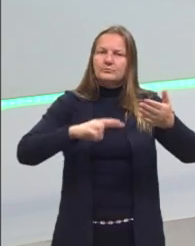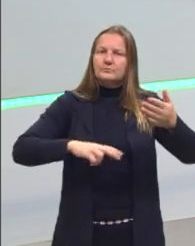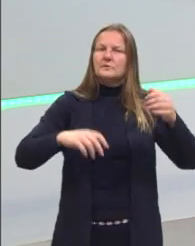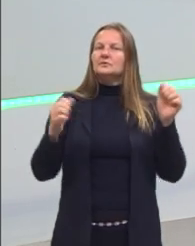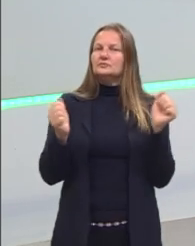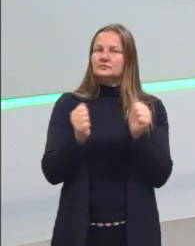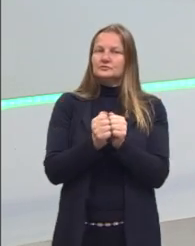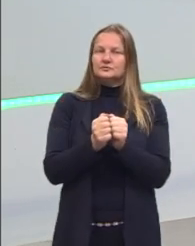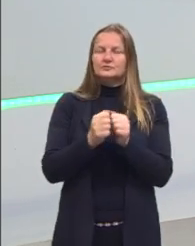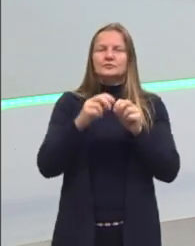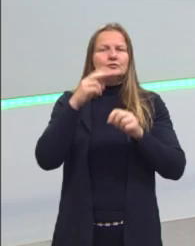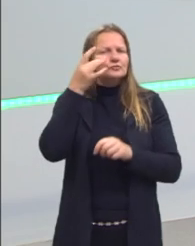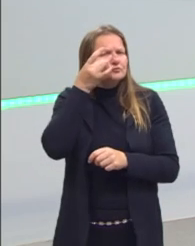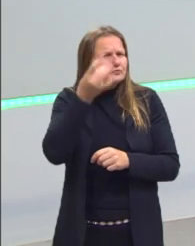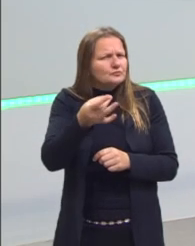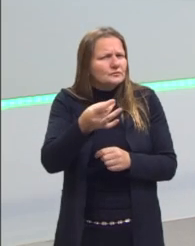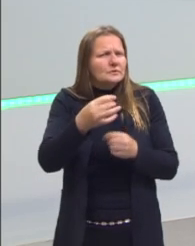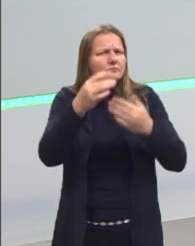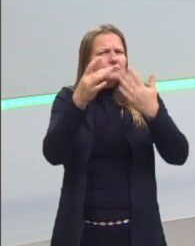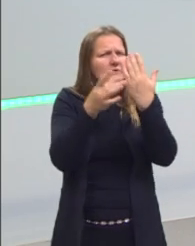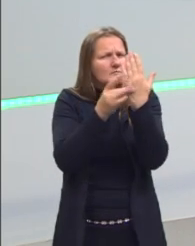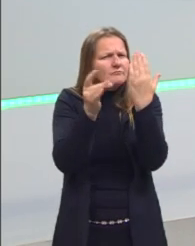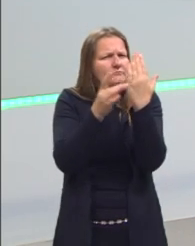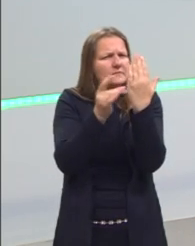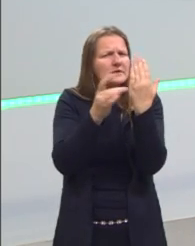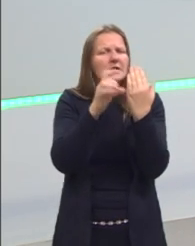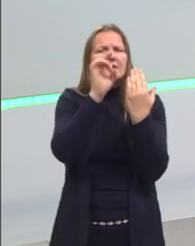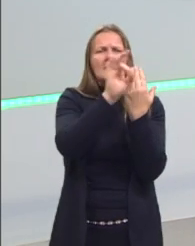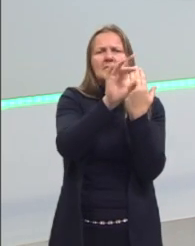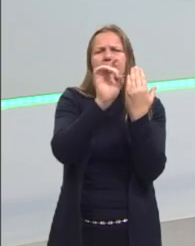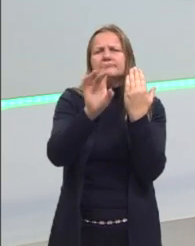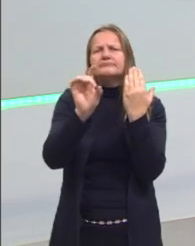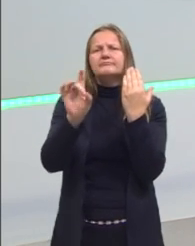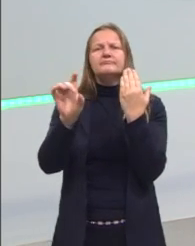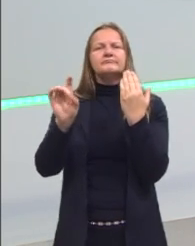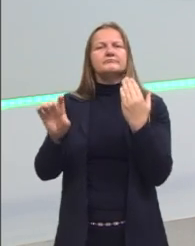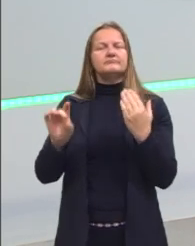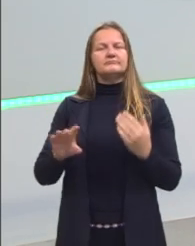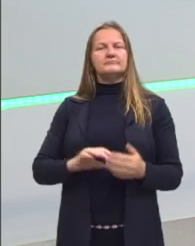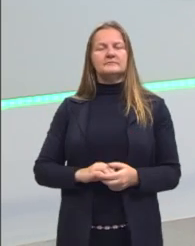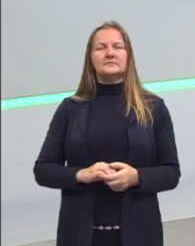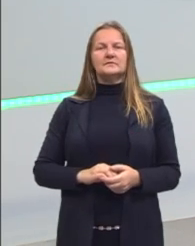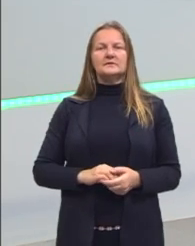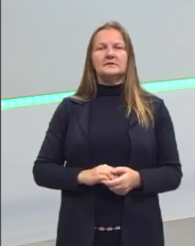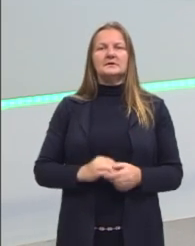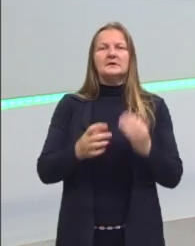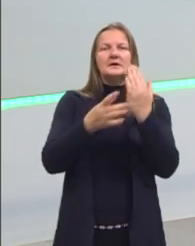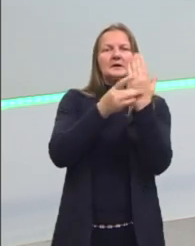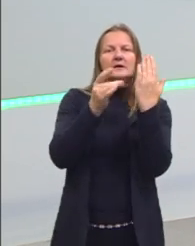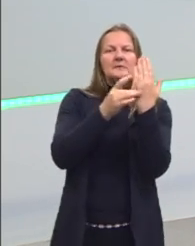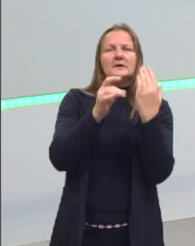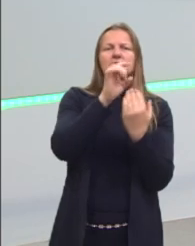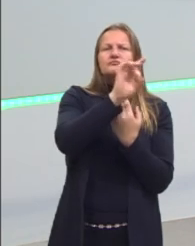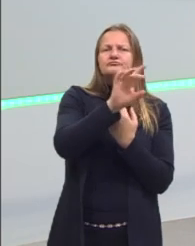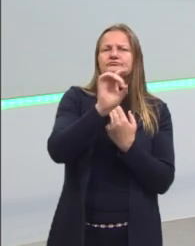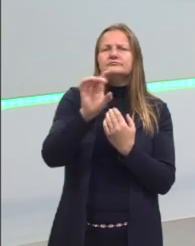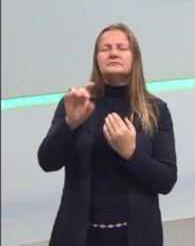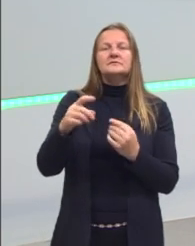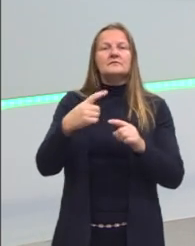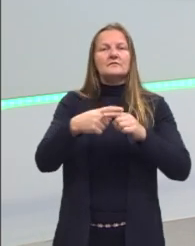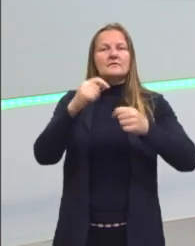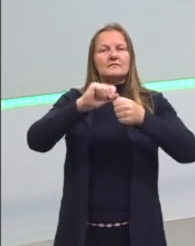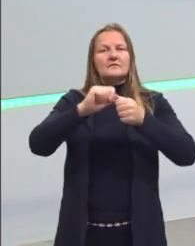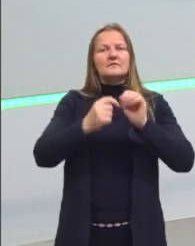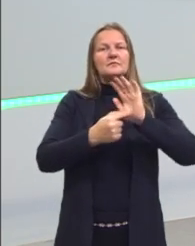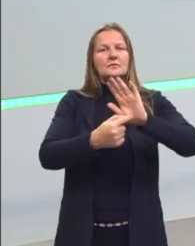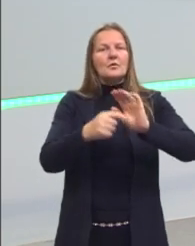E a gente vai olhar habilidade por habilidade. E habilidade por habilidade, eu vou trazer